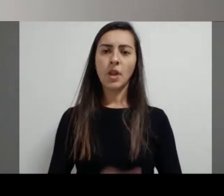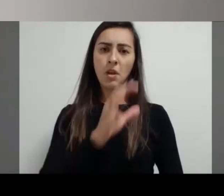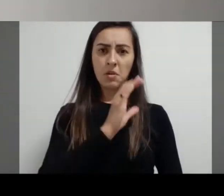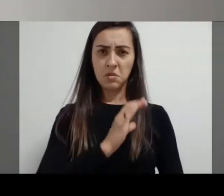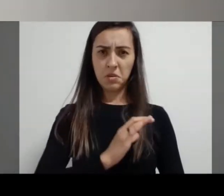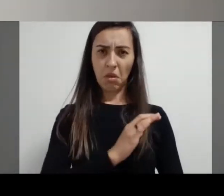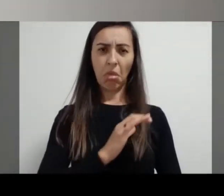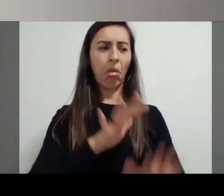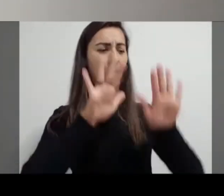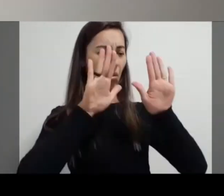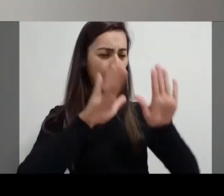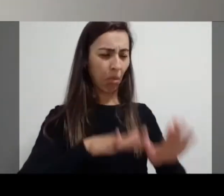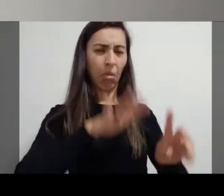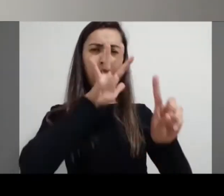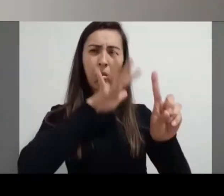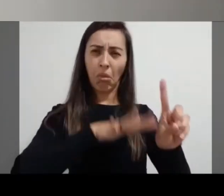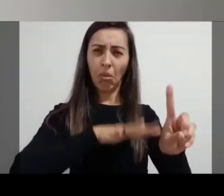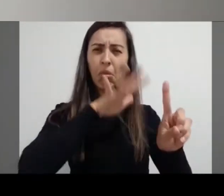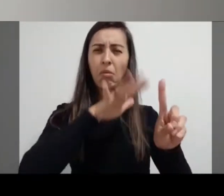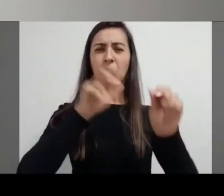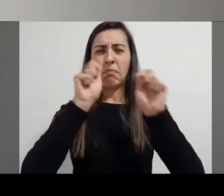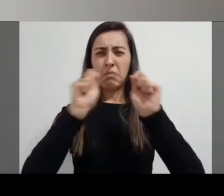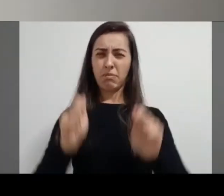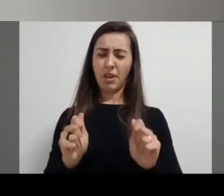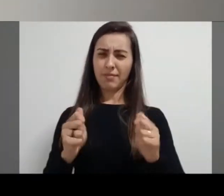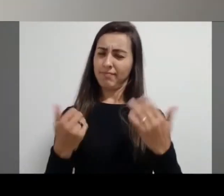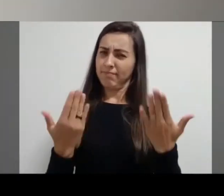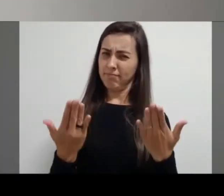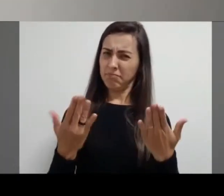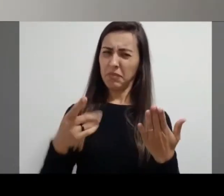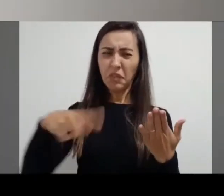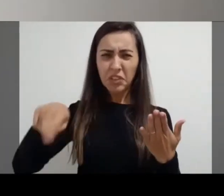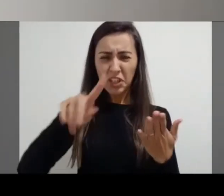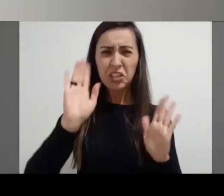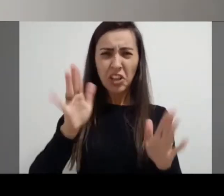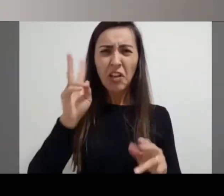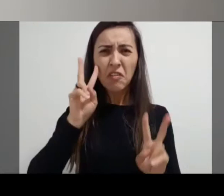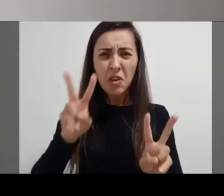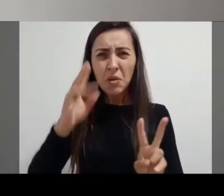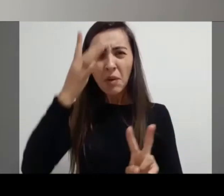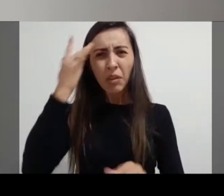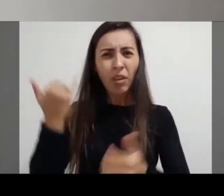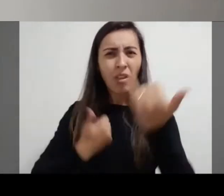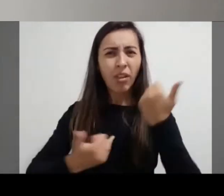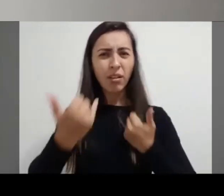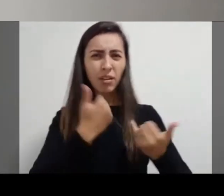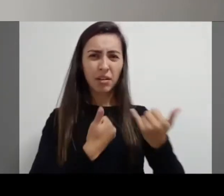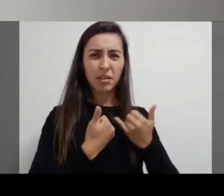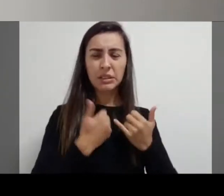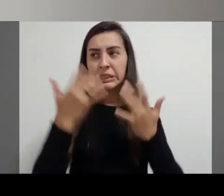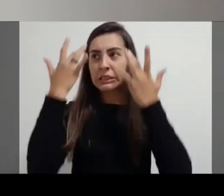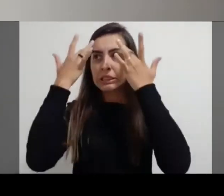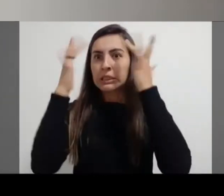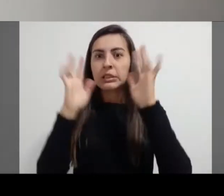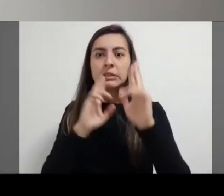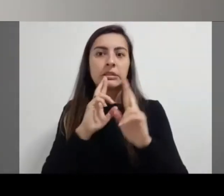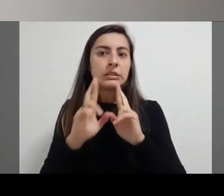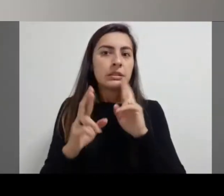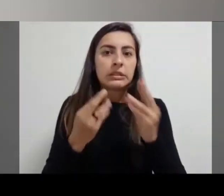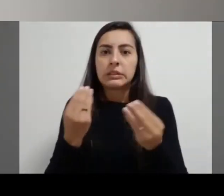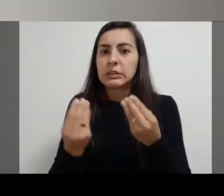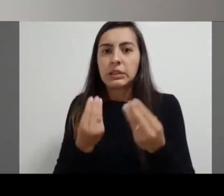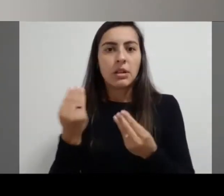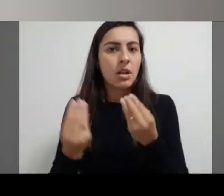Os católicos ficam adorando imagens. Se você provavelmente já ouviu esta expressão e não